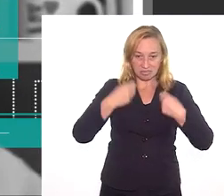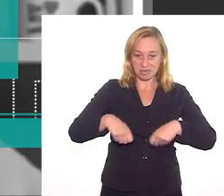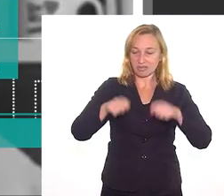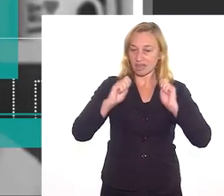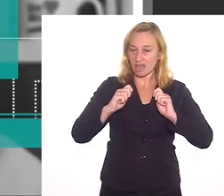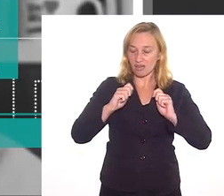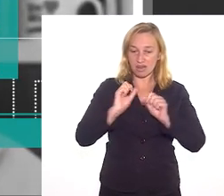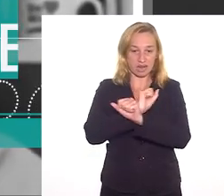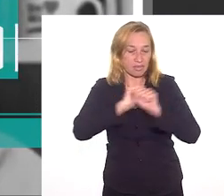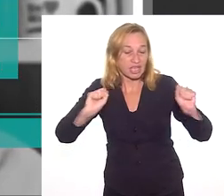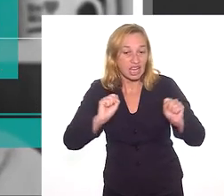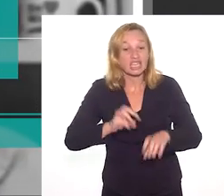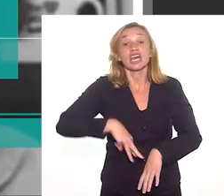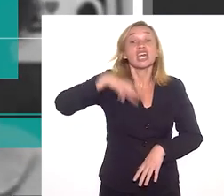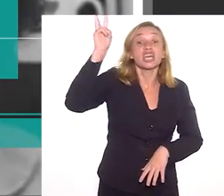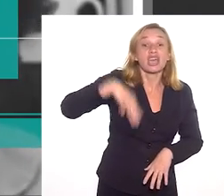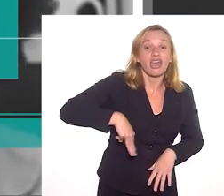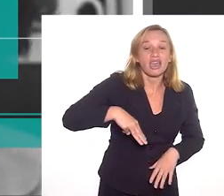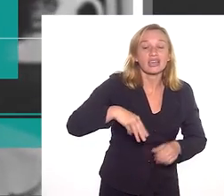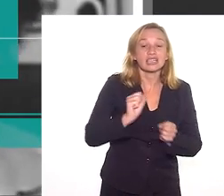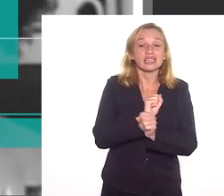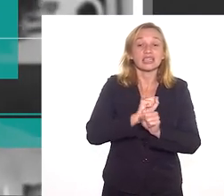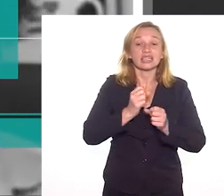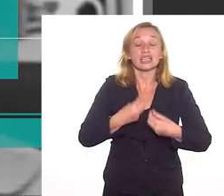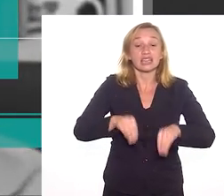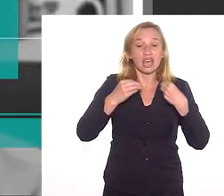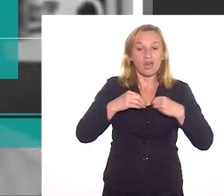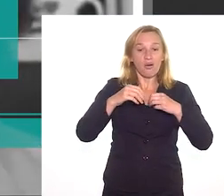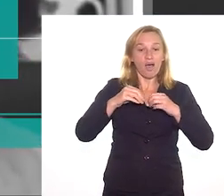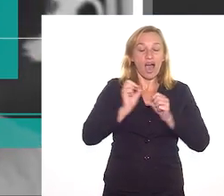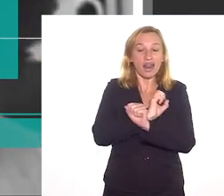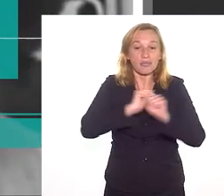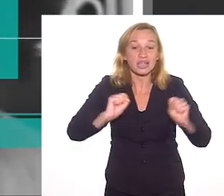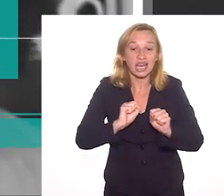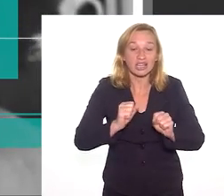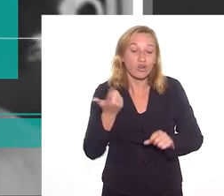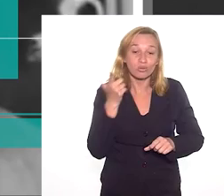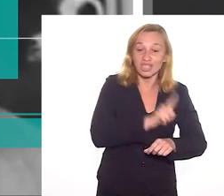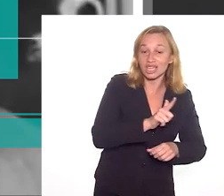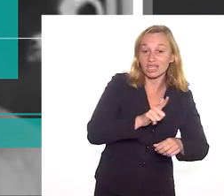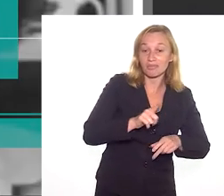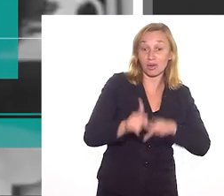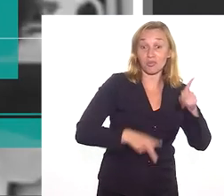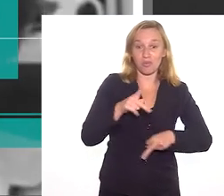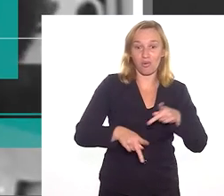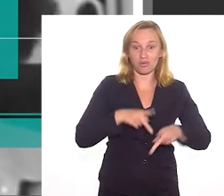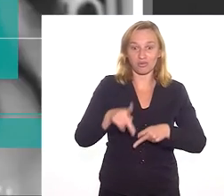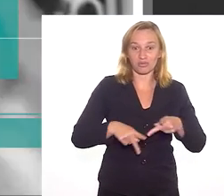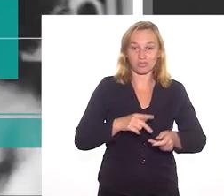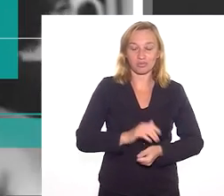que nos deu a independência, que nos deu a liberdade. A liberdade foi conquistada pelo povo.